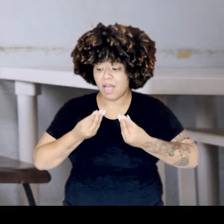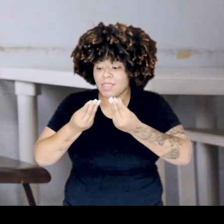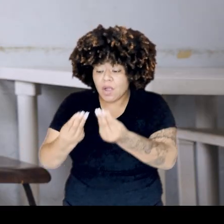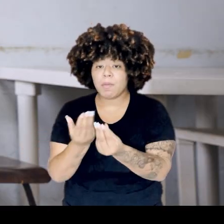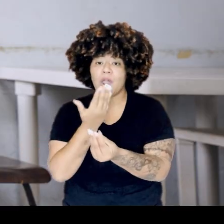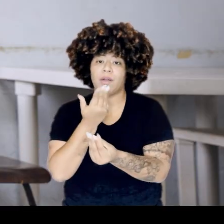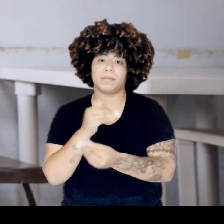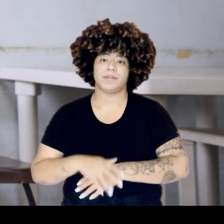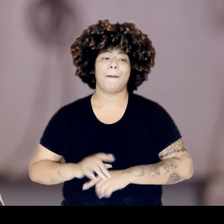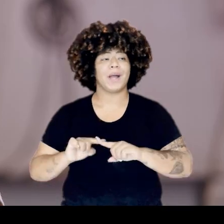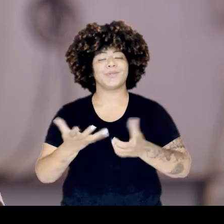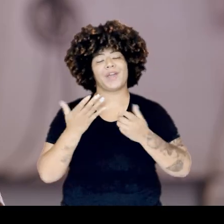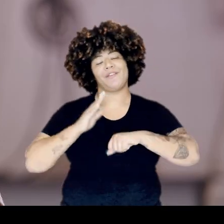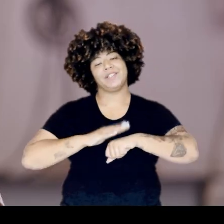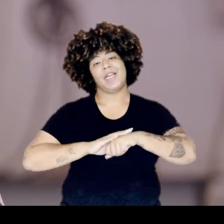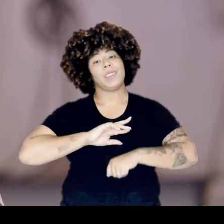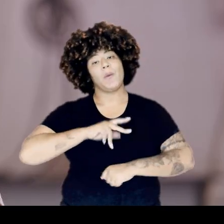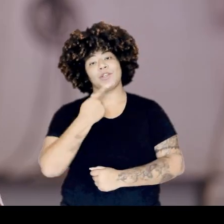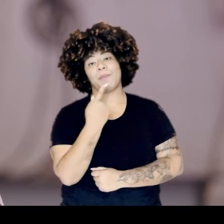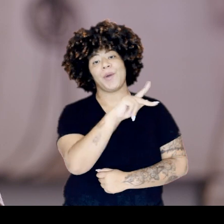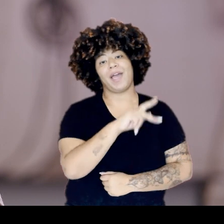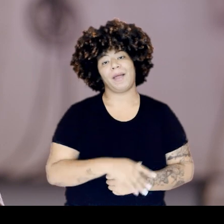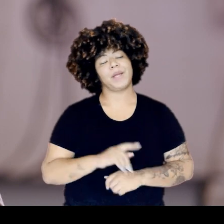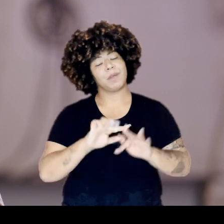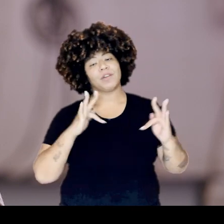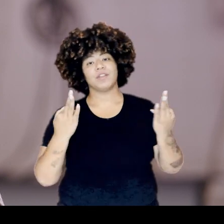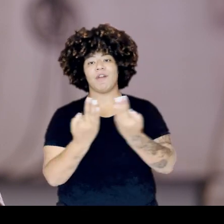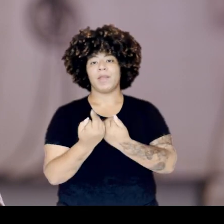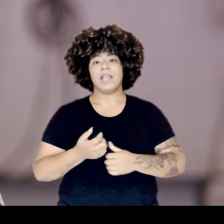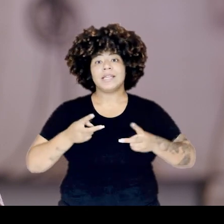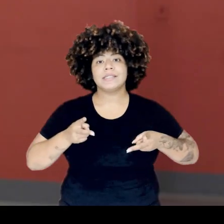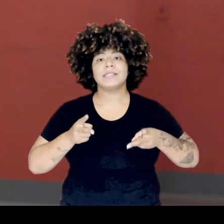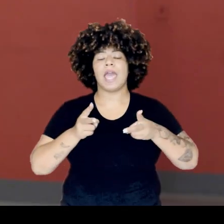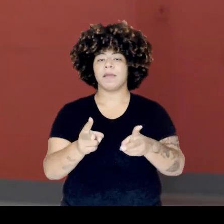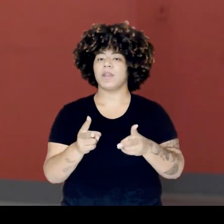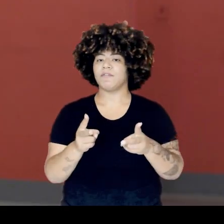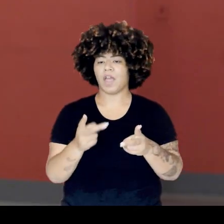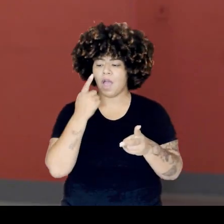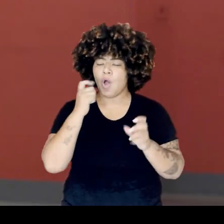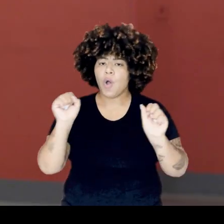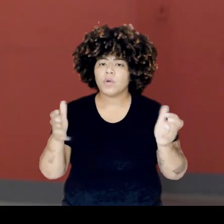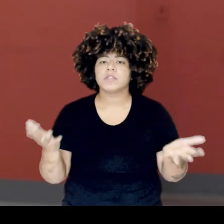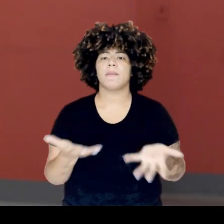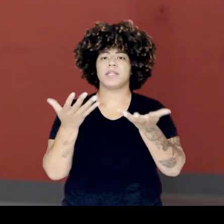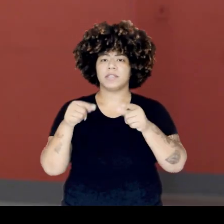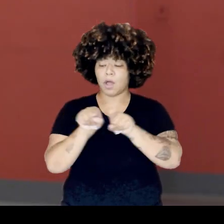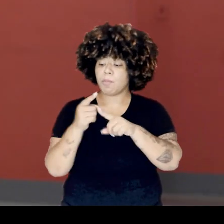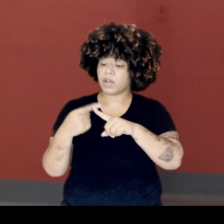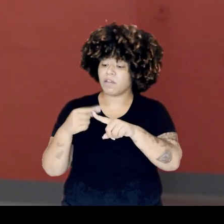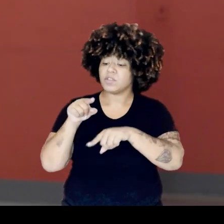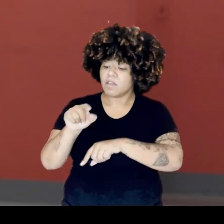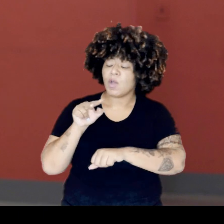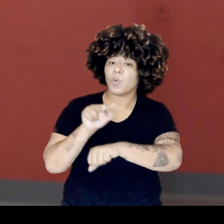só por ela, mas pela minha família. Sempre vai ser solidário, sempre vai se ocupar do próximo. Você vai defender seus irmãos, filho.